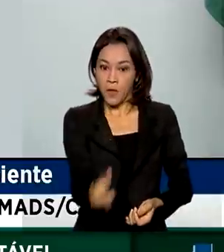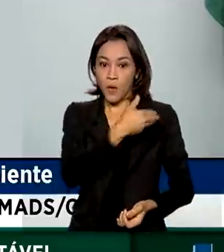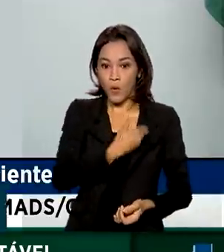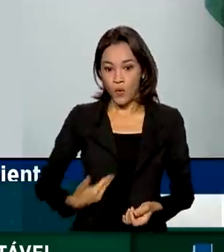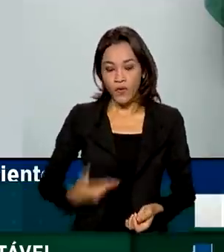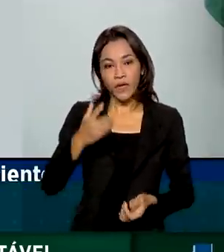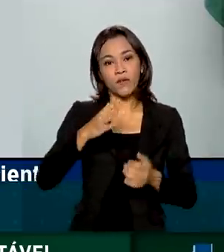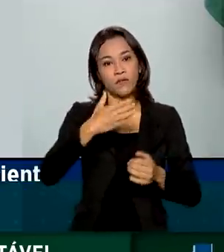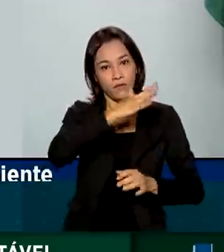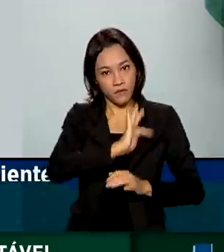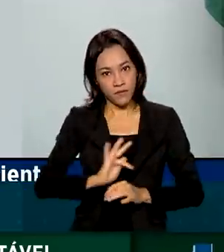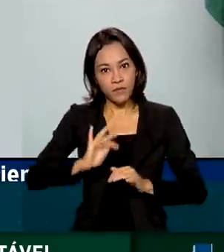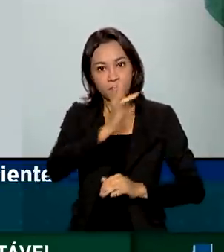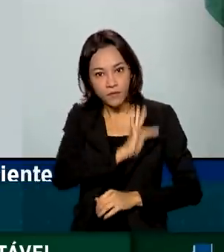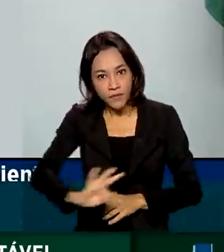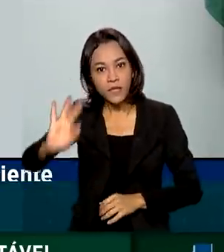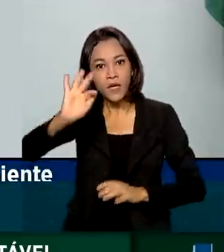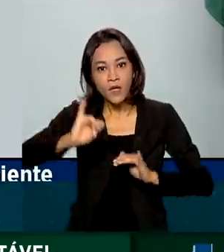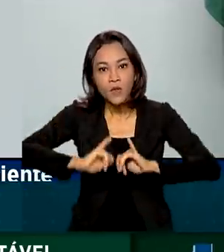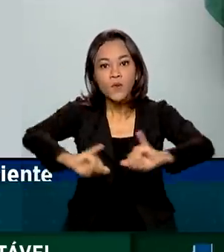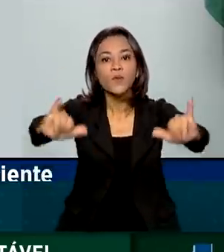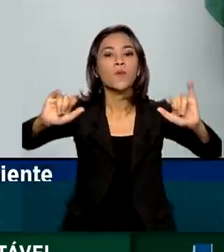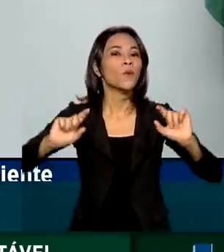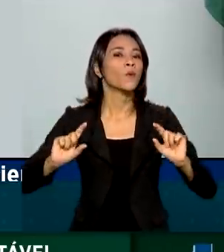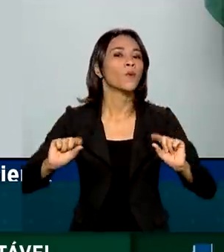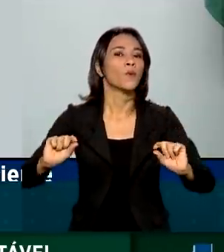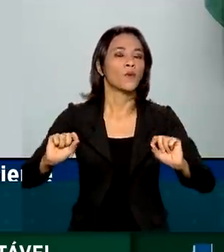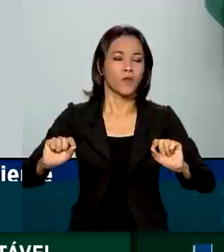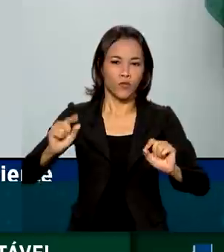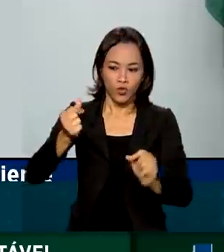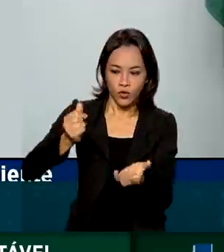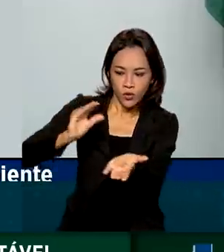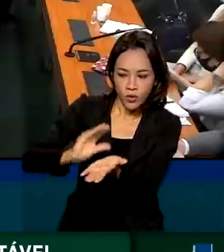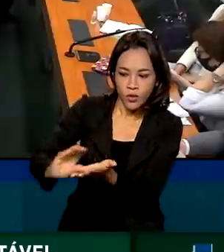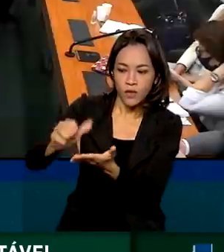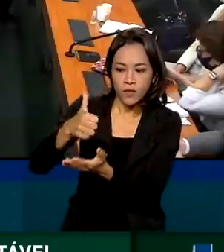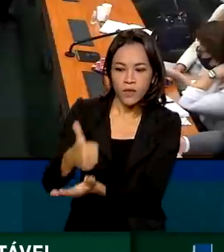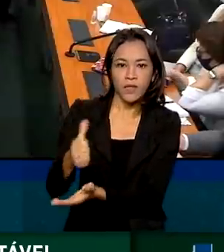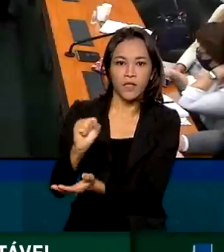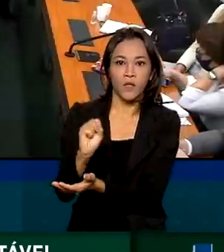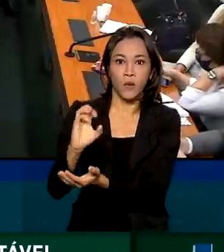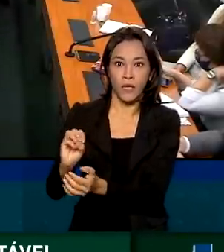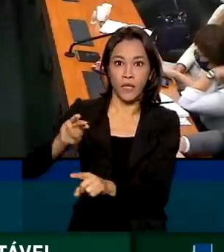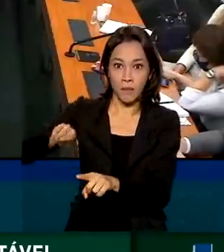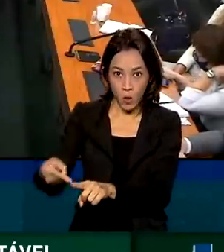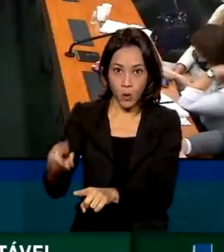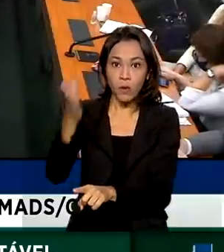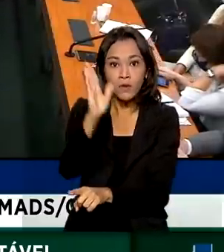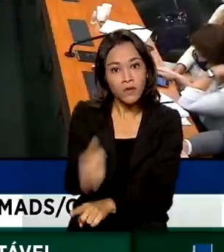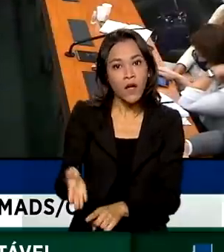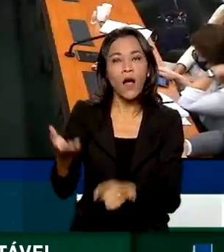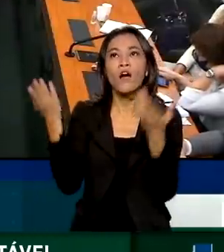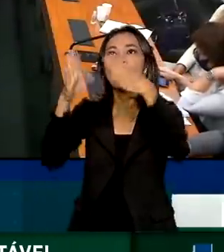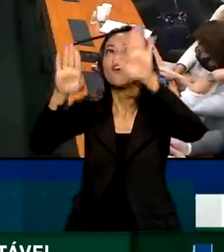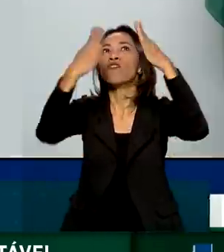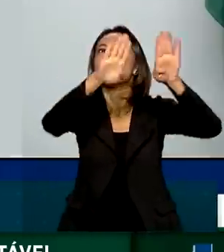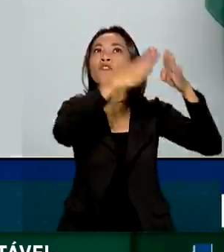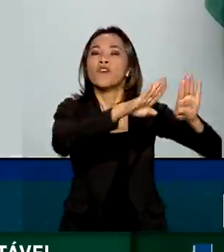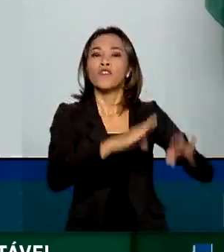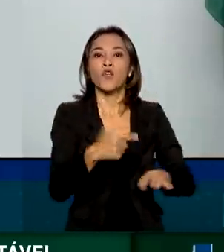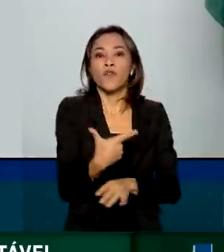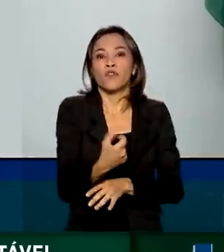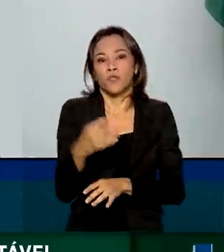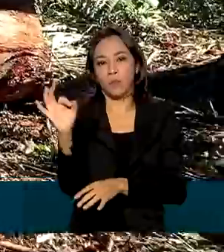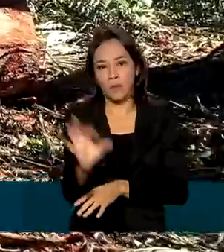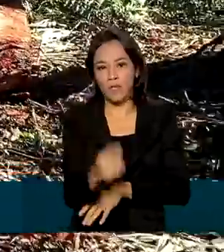bastante robusto, que tem conseguido aí, tem investimentos de 180 milhões. Ele já fechou 20% dos